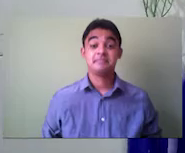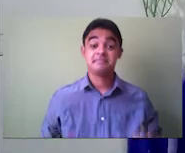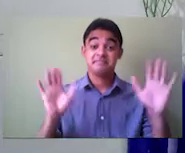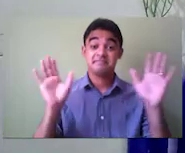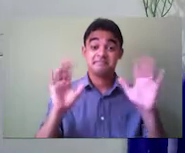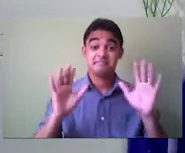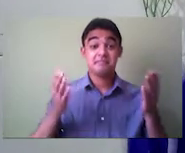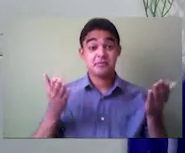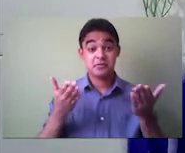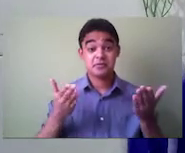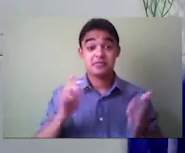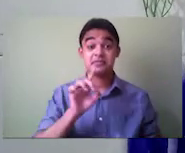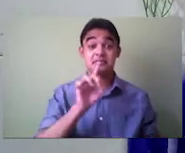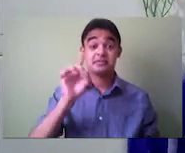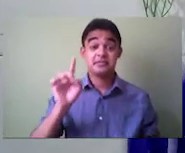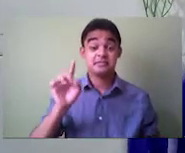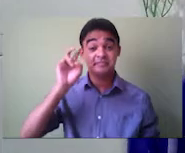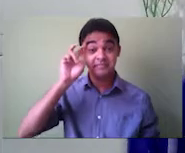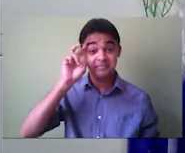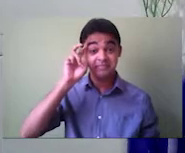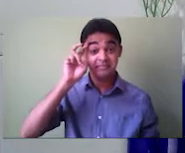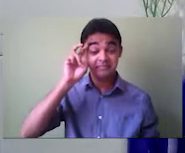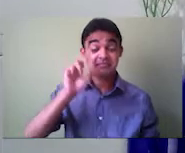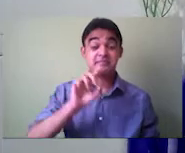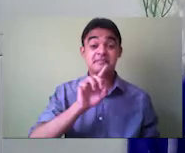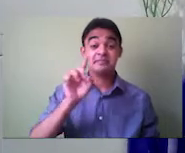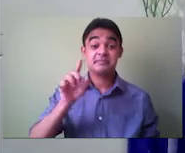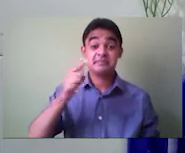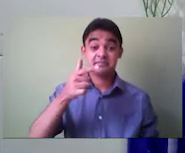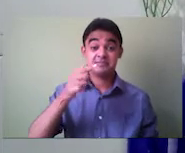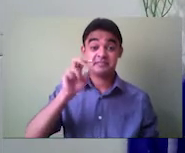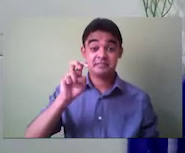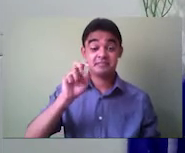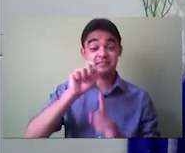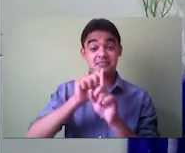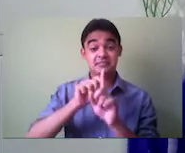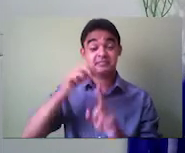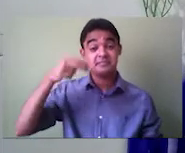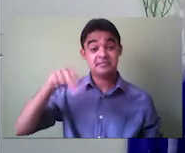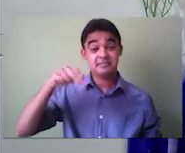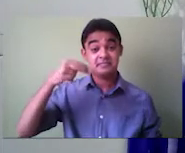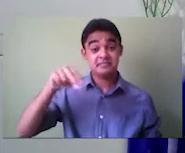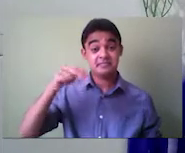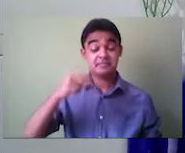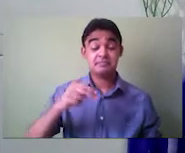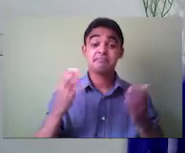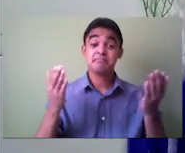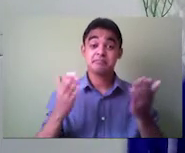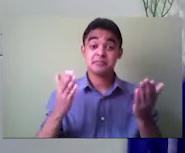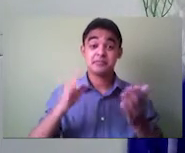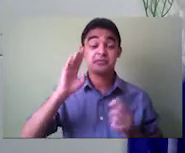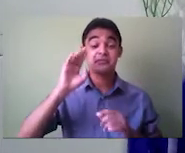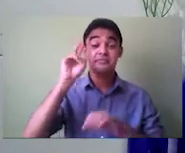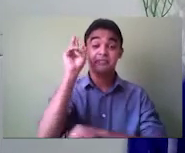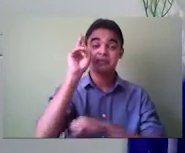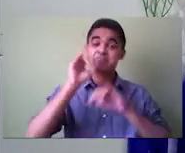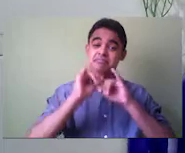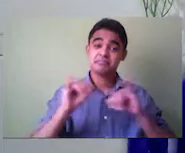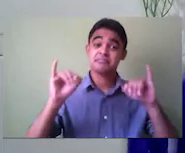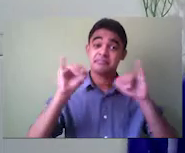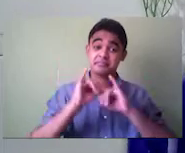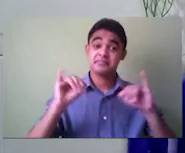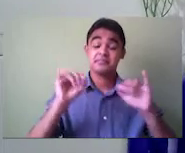Olá, quinta-feira, 25 de novembro, está começando mais uma edição do Unifap Notícias, com os destaques da Unifap. Vamos lá?